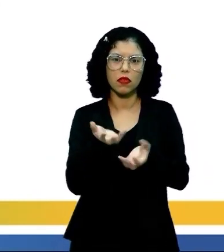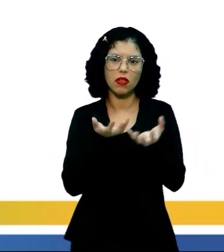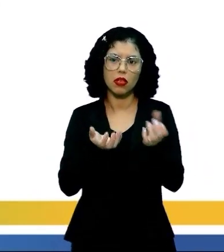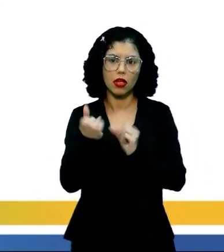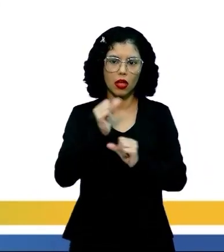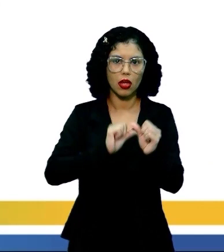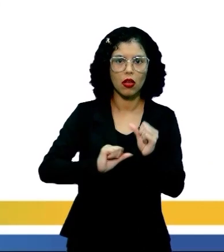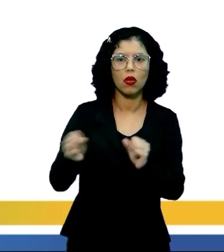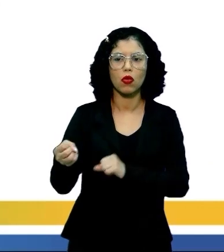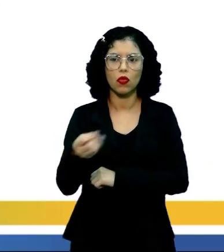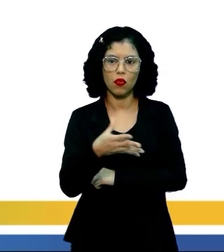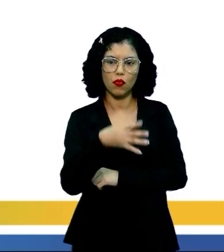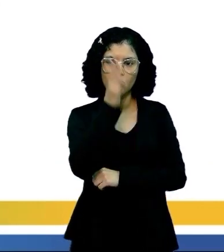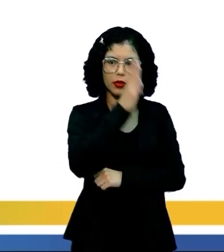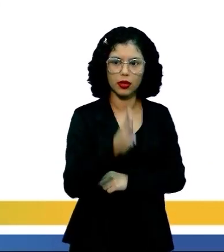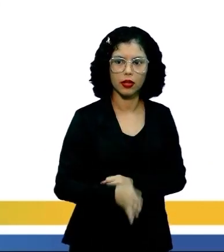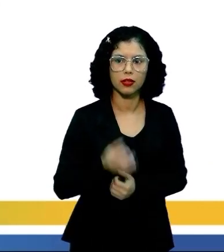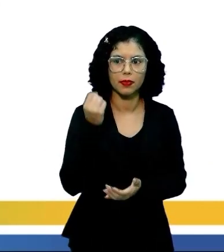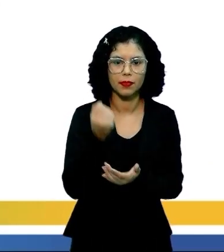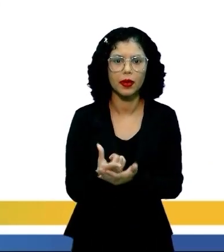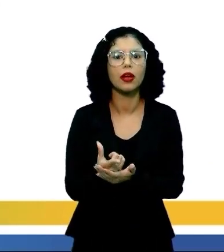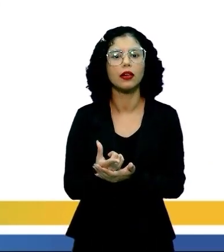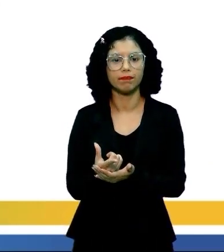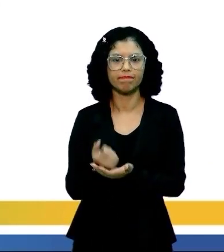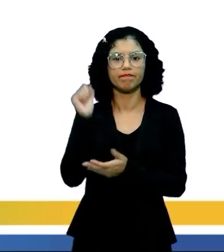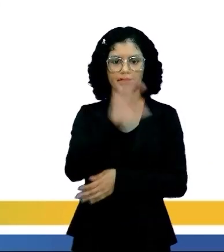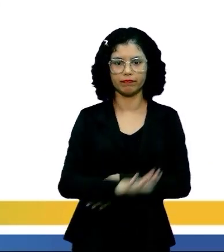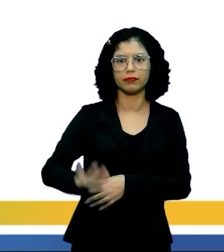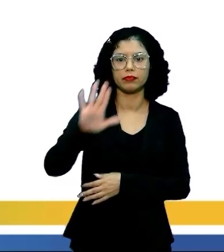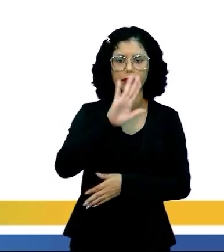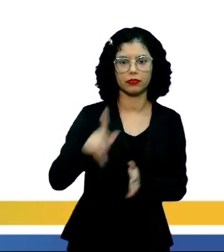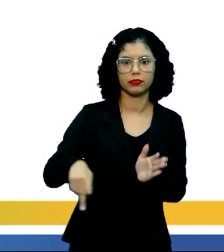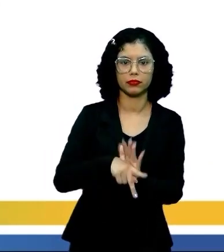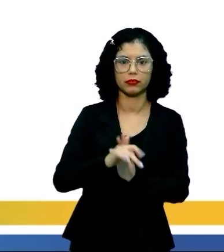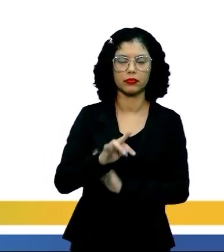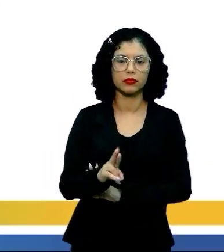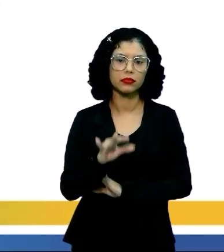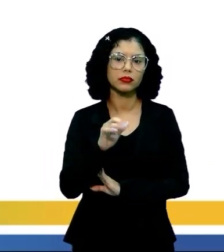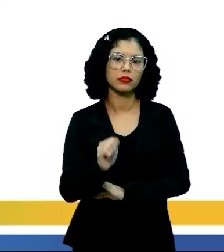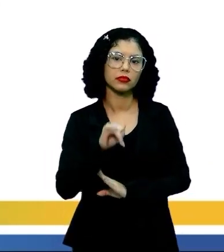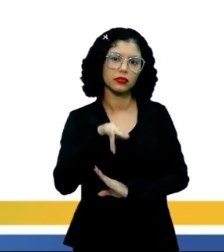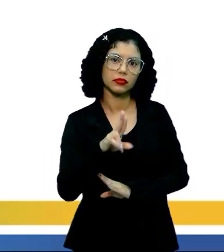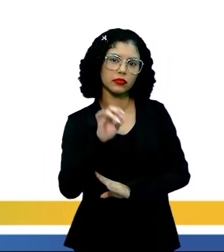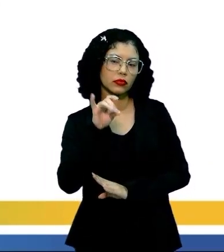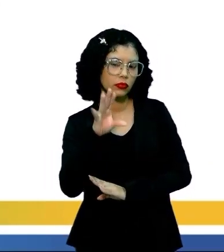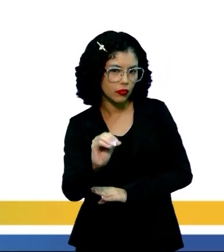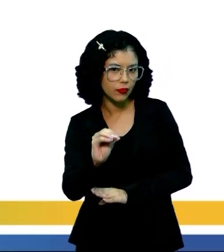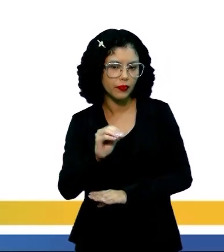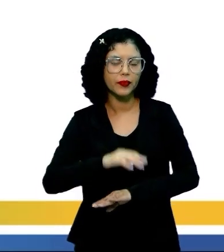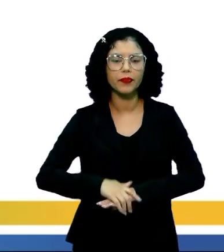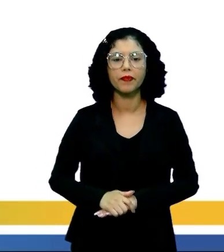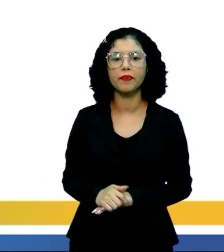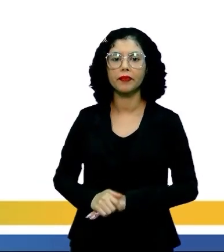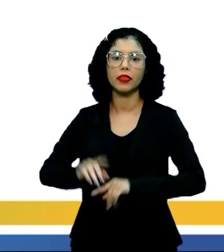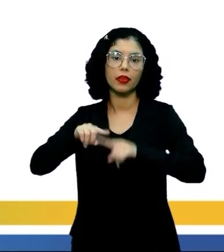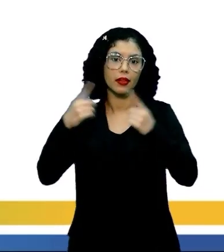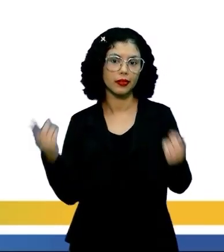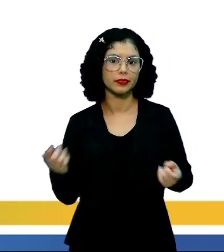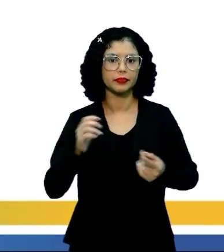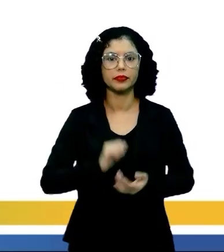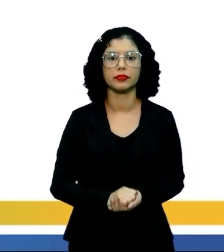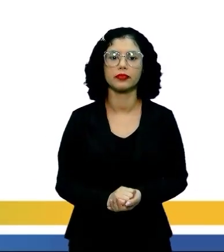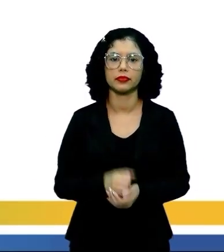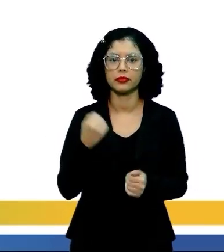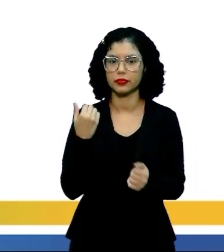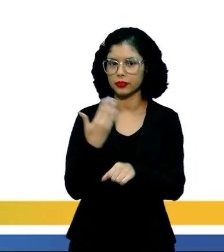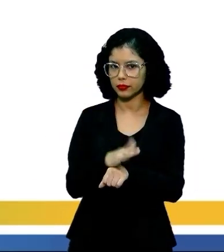reformar o Brasil e paga caro por seu nacionalismo idealista e ingênuo. Mas, vamos lá.